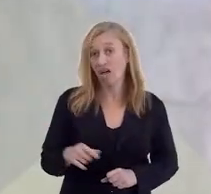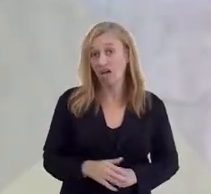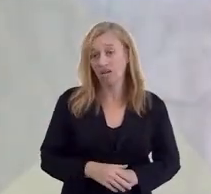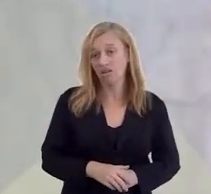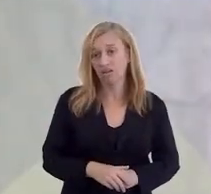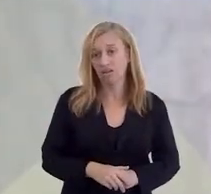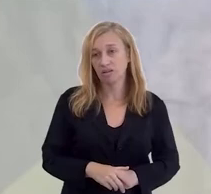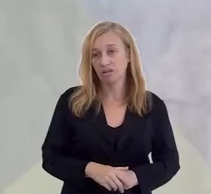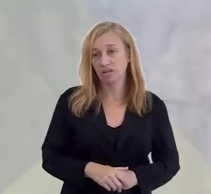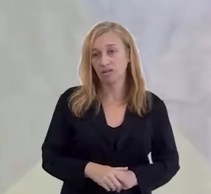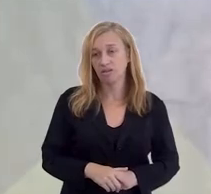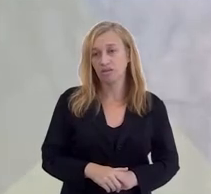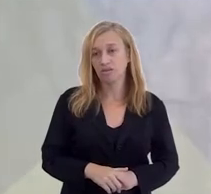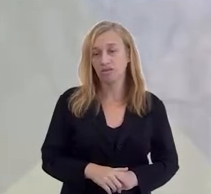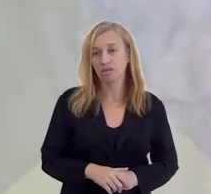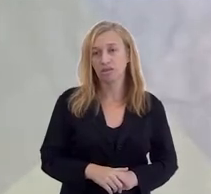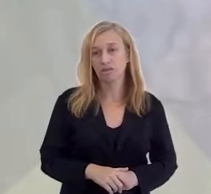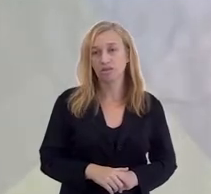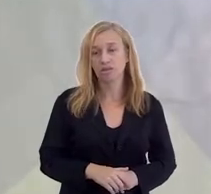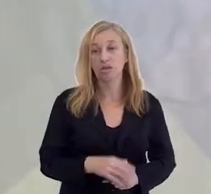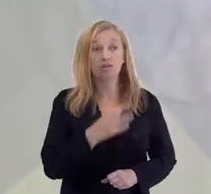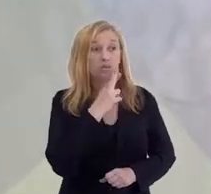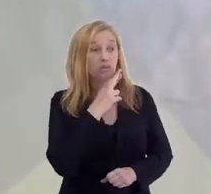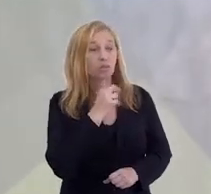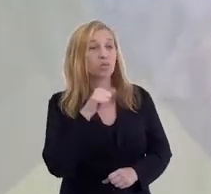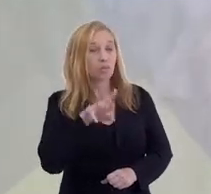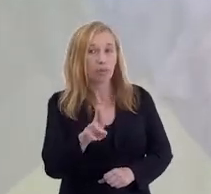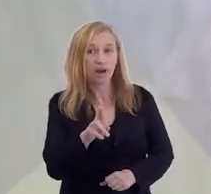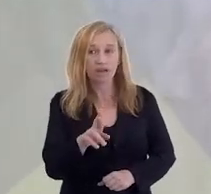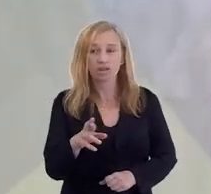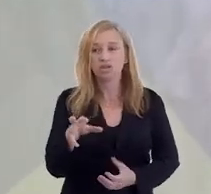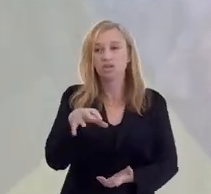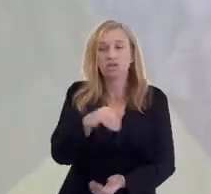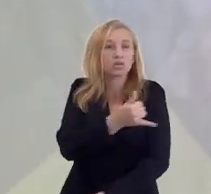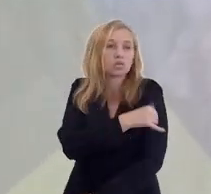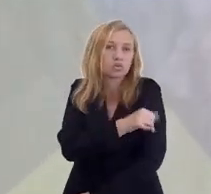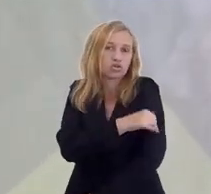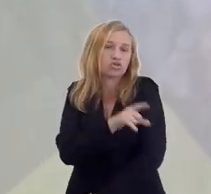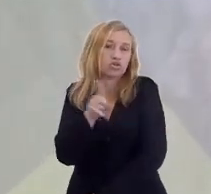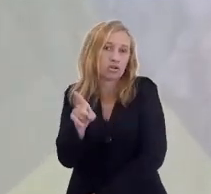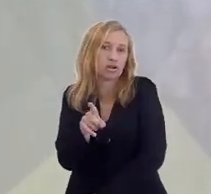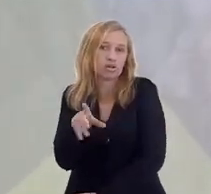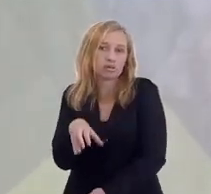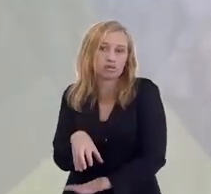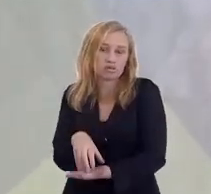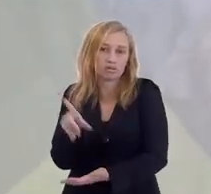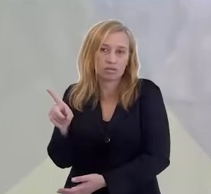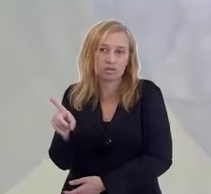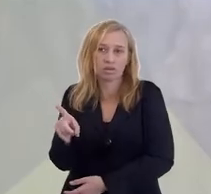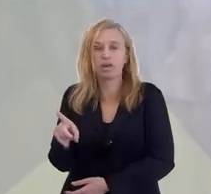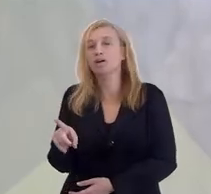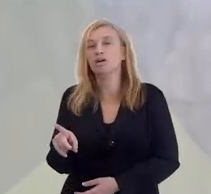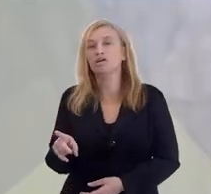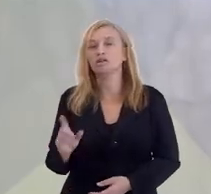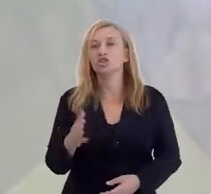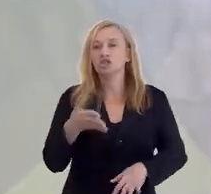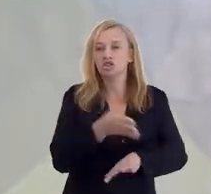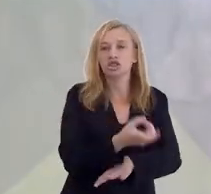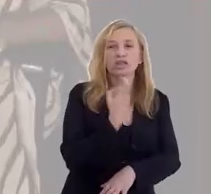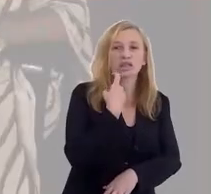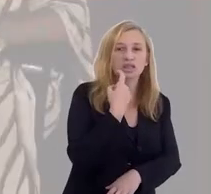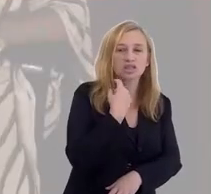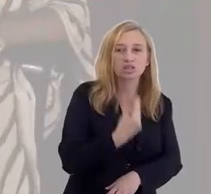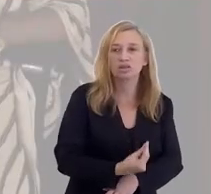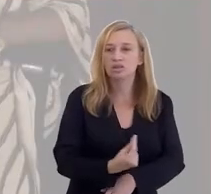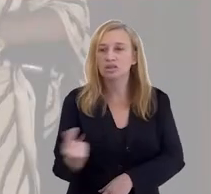eu vou ficar lá, eu posso ficar aqui nos botiquins. A gente está no centro da cidade do Rio de Janeiro. Daqui tem, o pessoal entra na